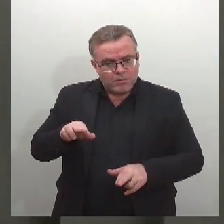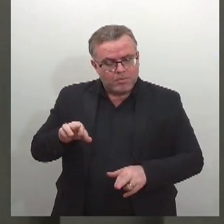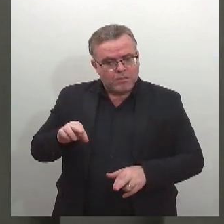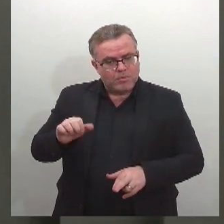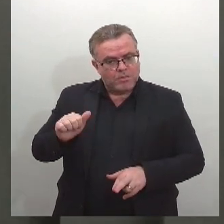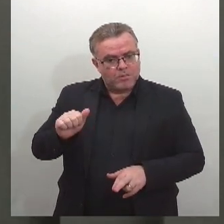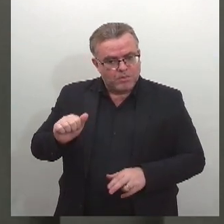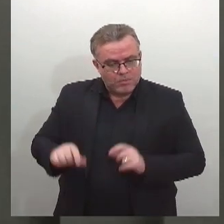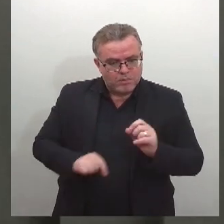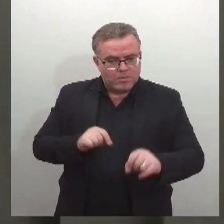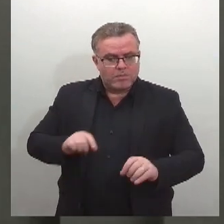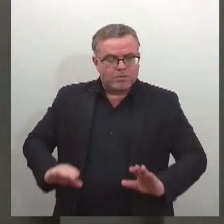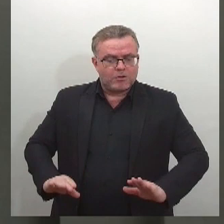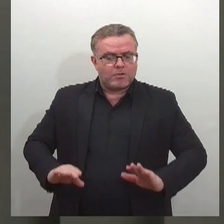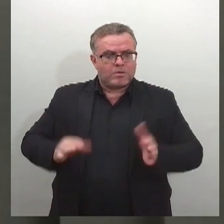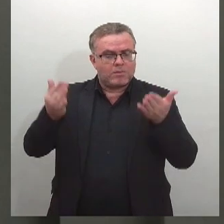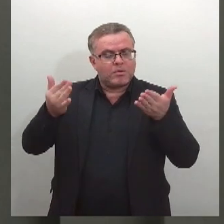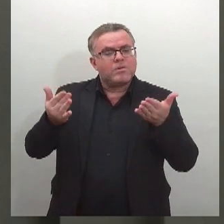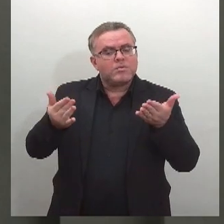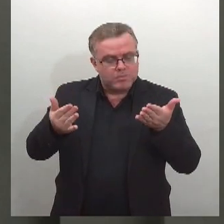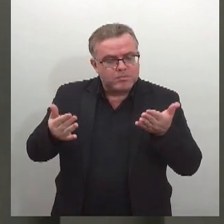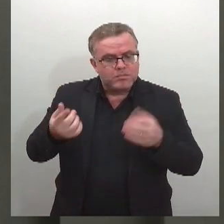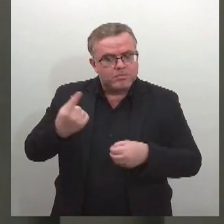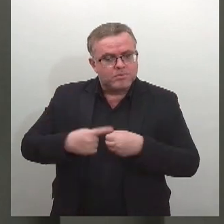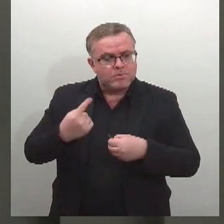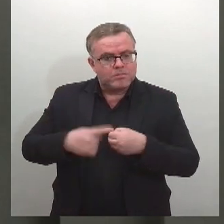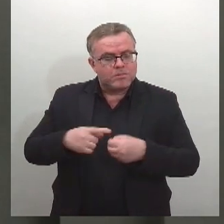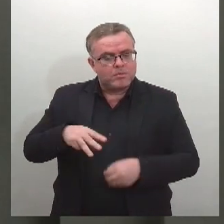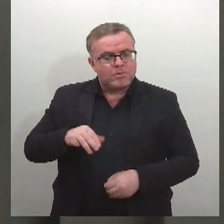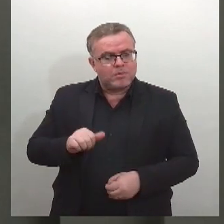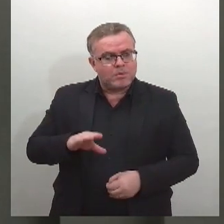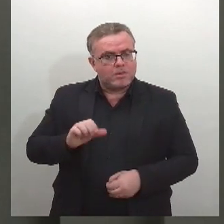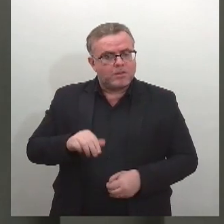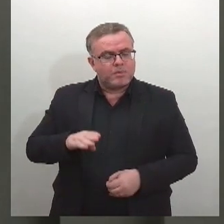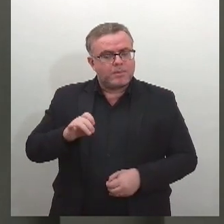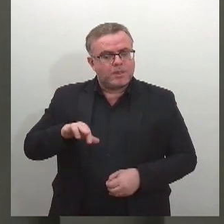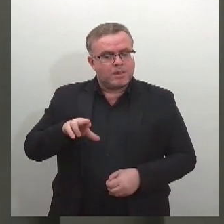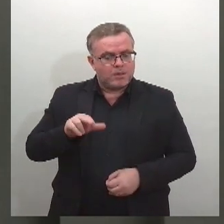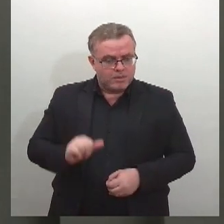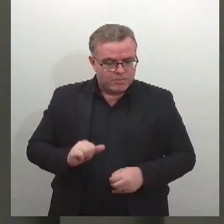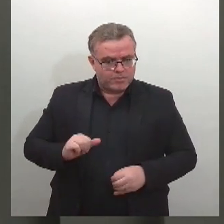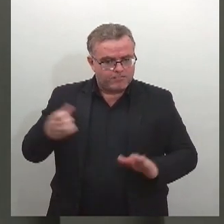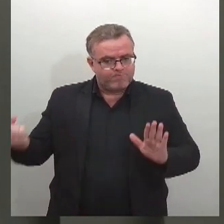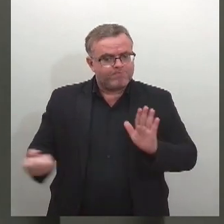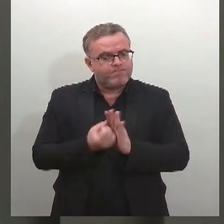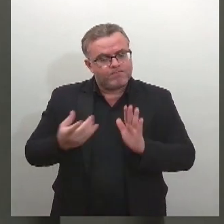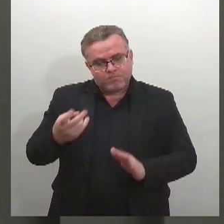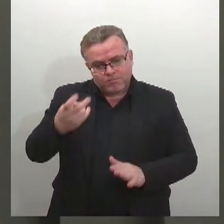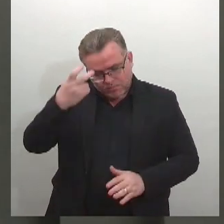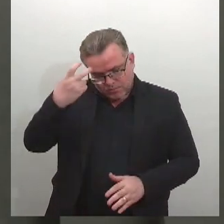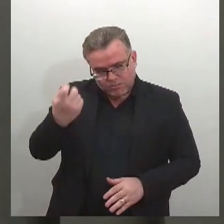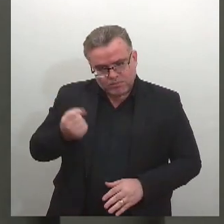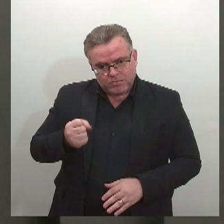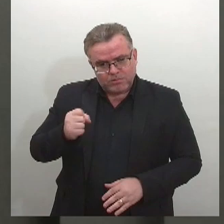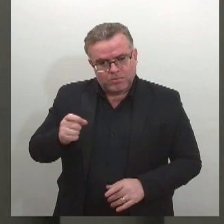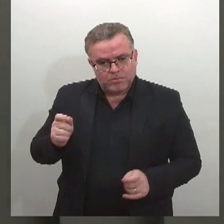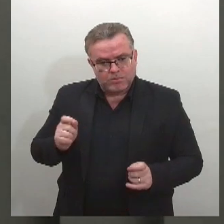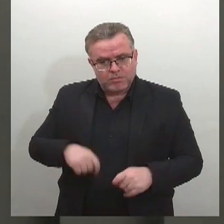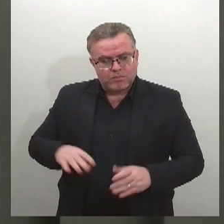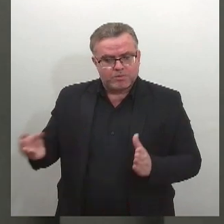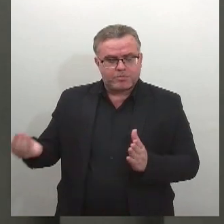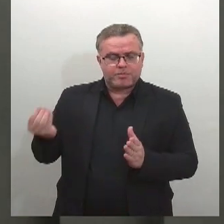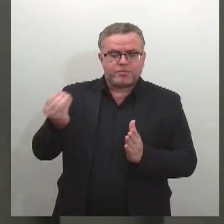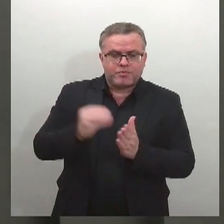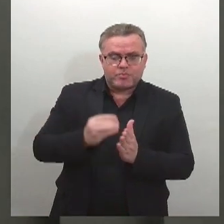festa de Santos Reis do município de Macambira como bem de interesse cultural do Estado e a inclui no calendário oficial de